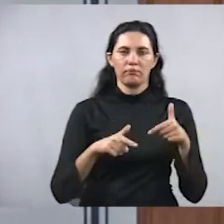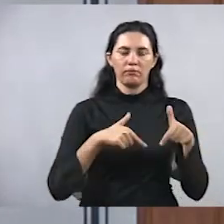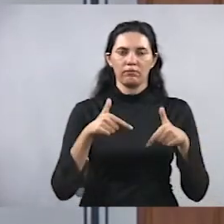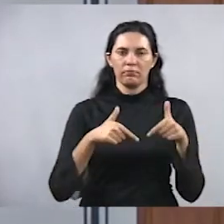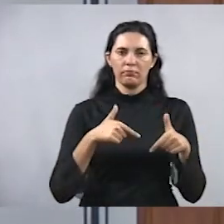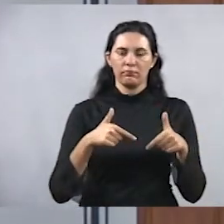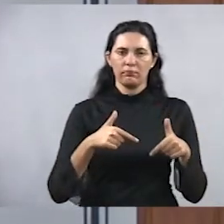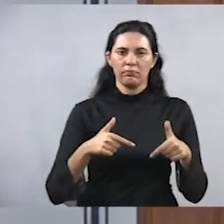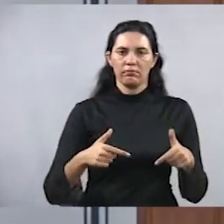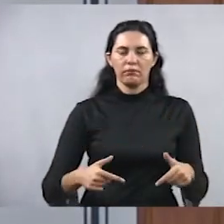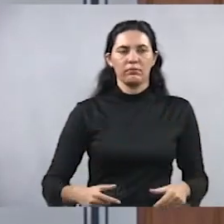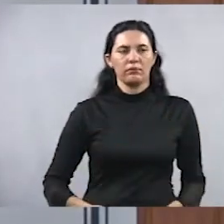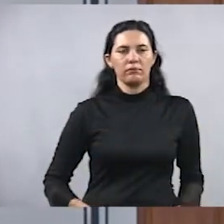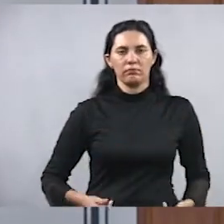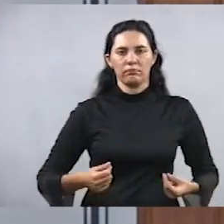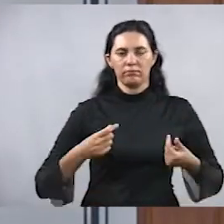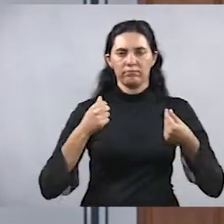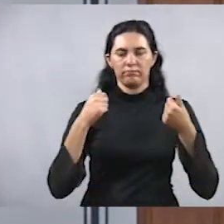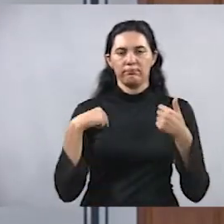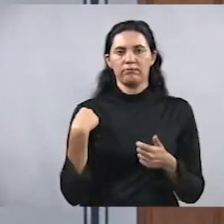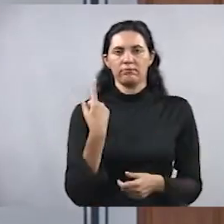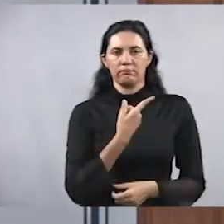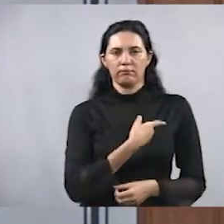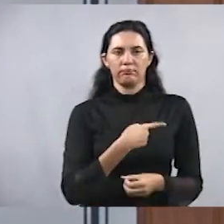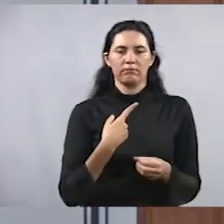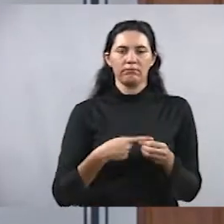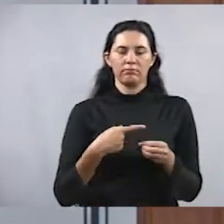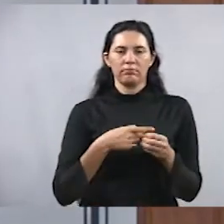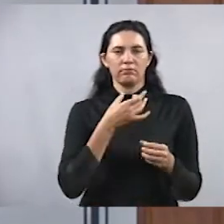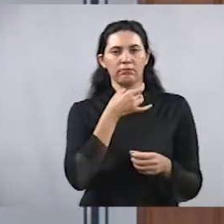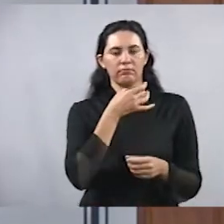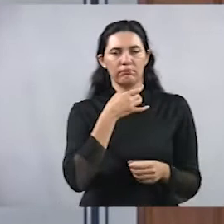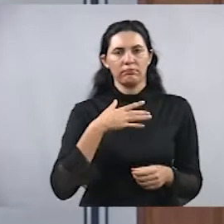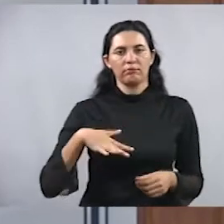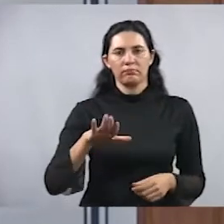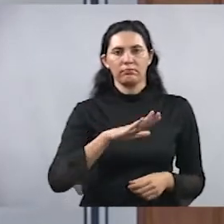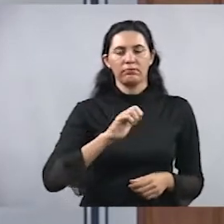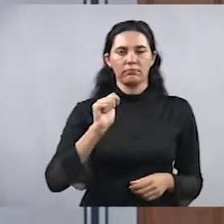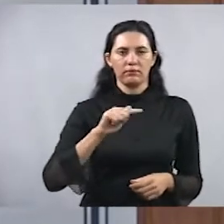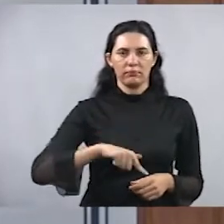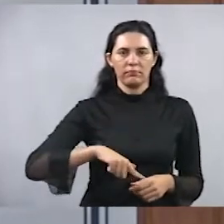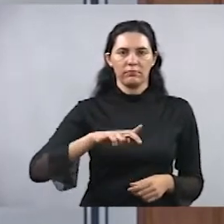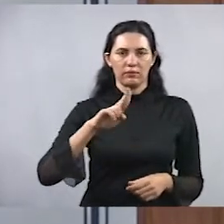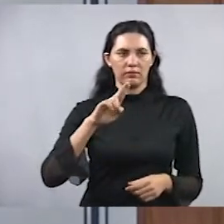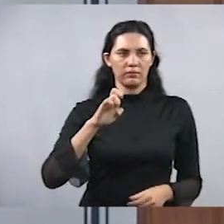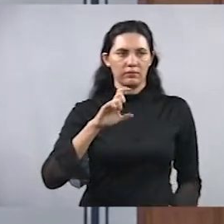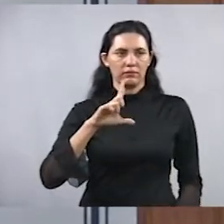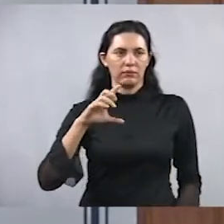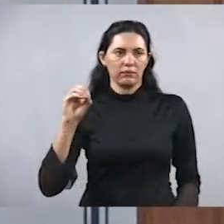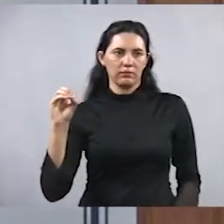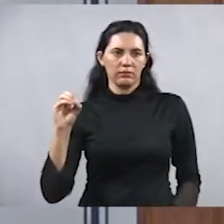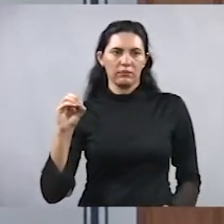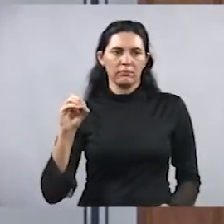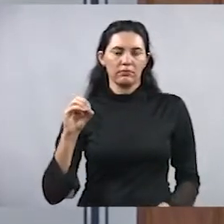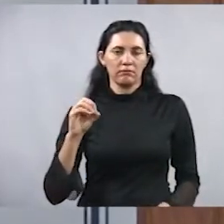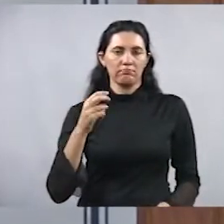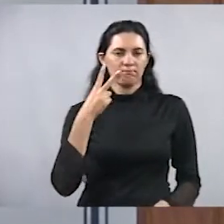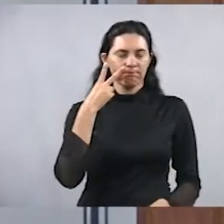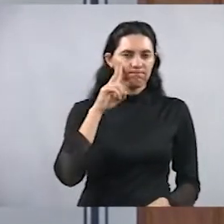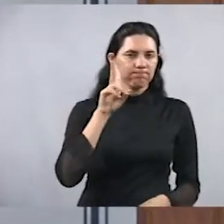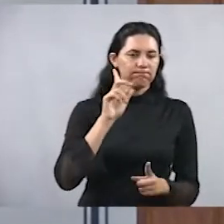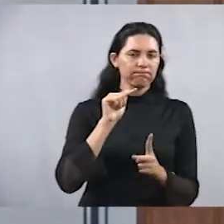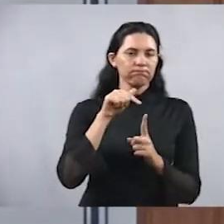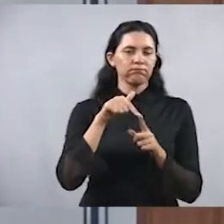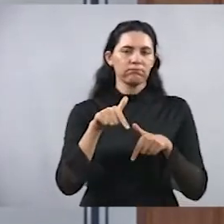riquezas para a nossa Marília e a nossa região. O senhor Ângelo Marconato foi, acima de tudo, um visionário,